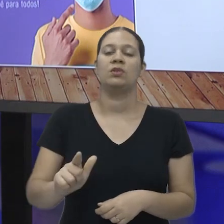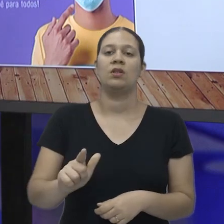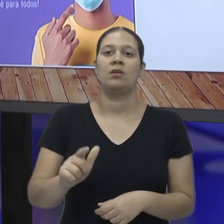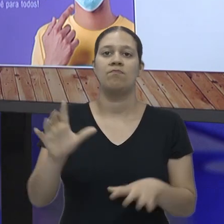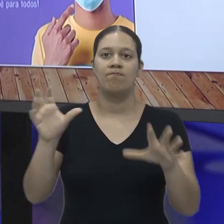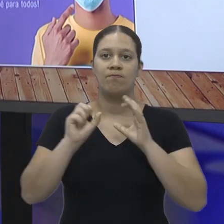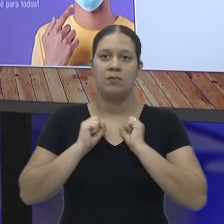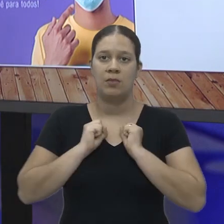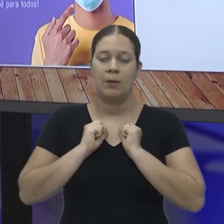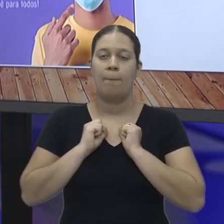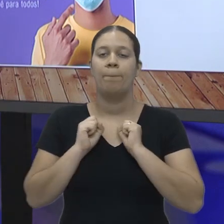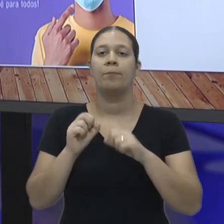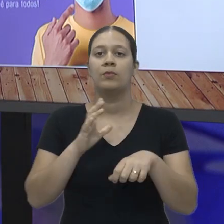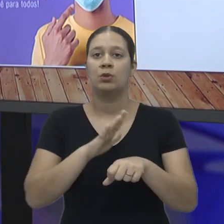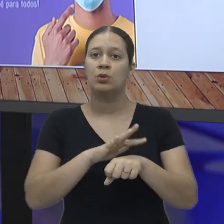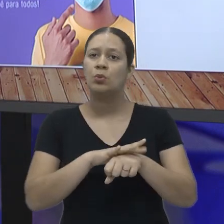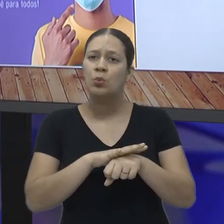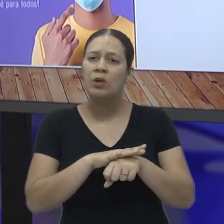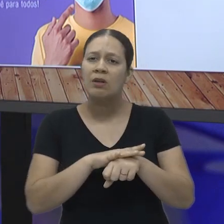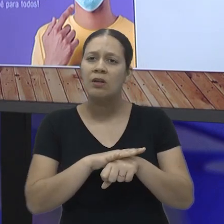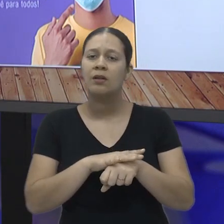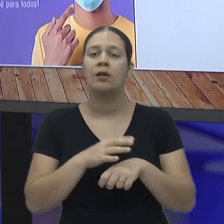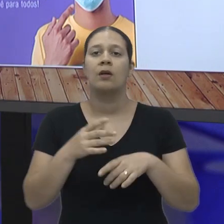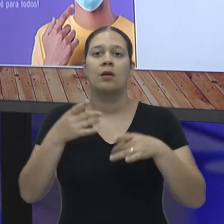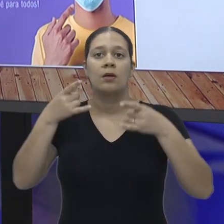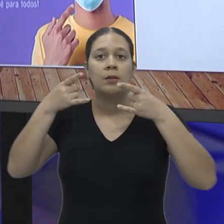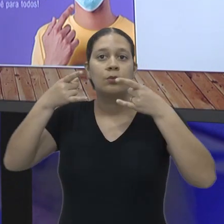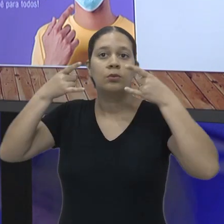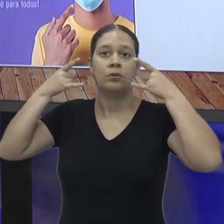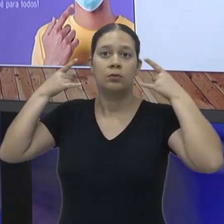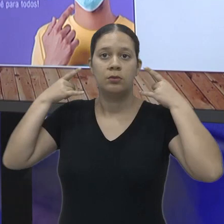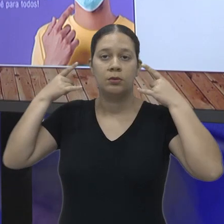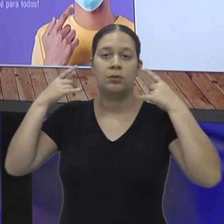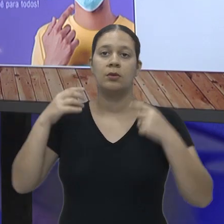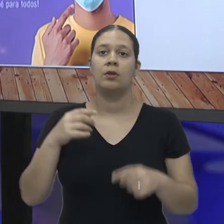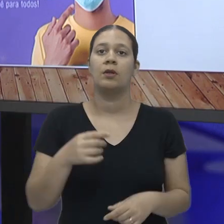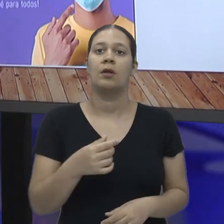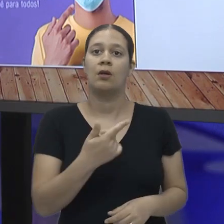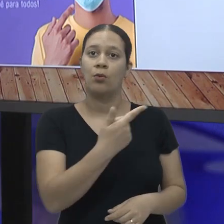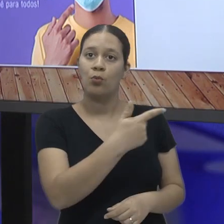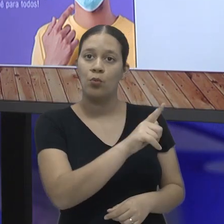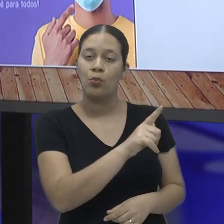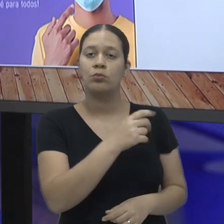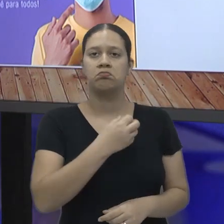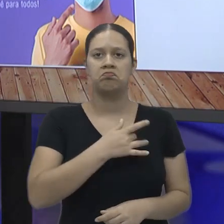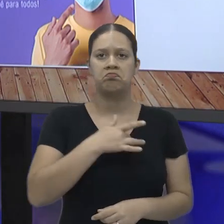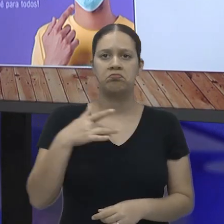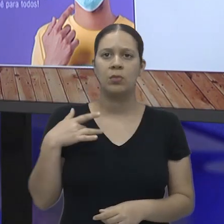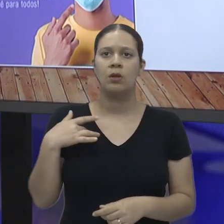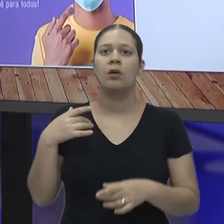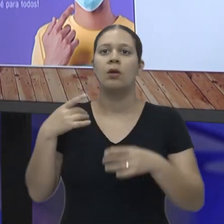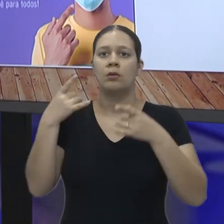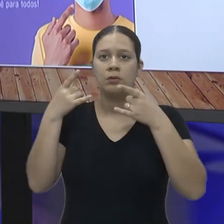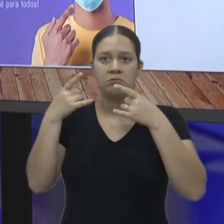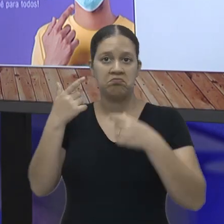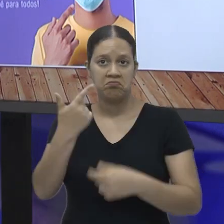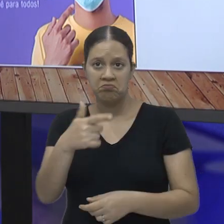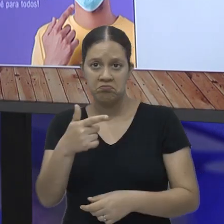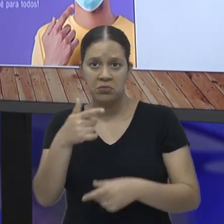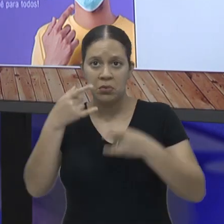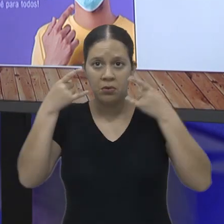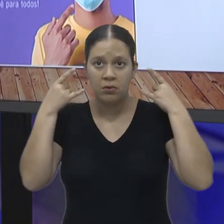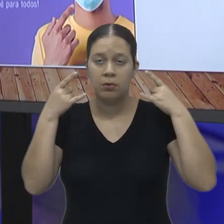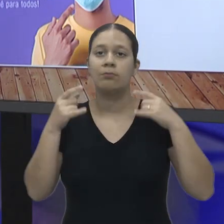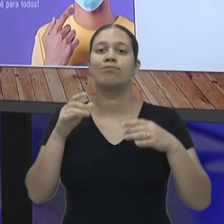alta. Quando quem está doente usa a máscara, mas quem não está doente não usa, ainda tem uma chance